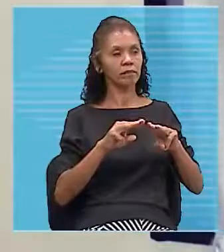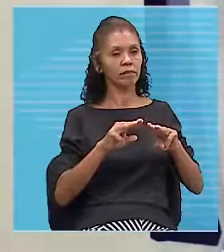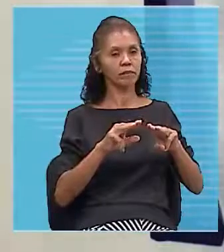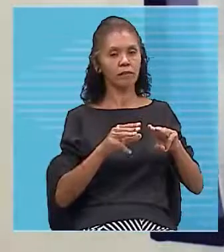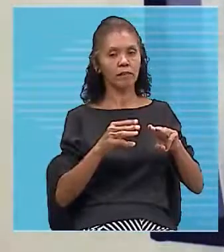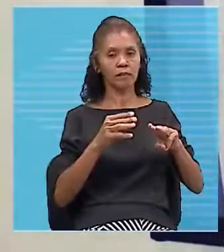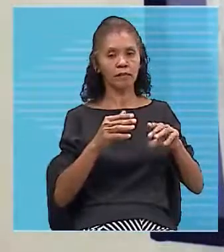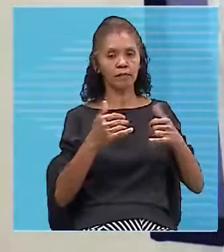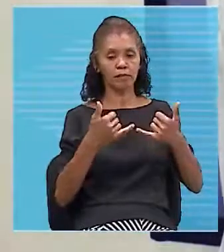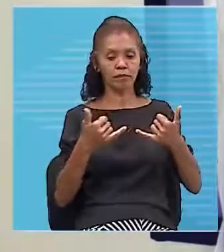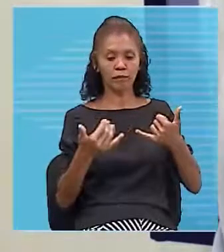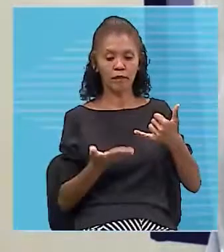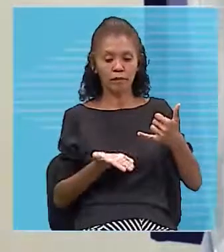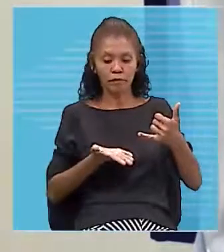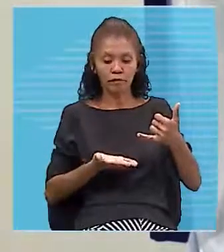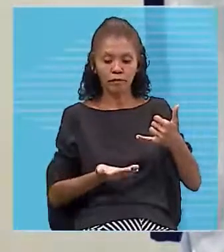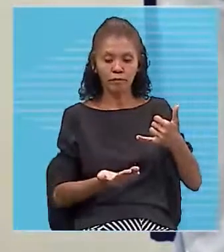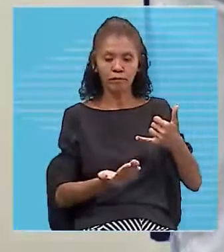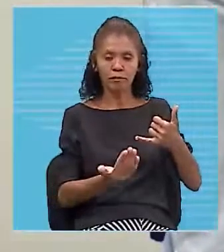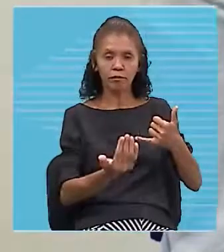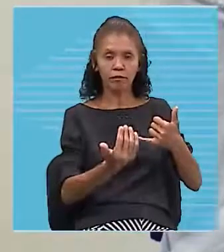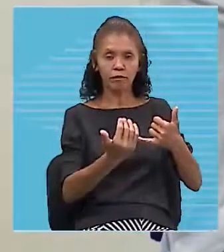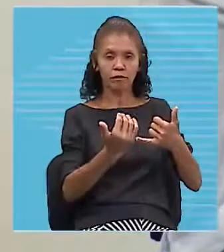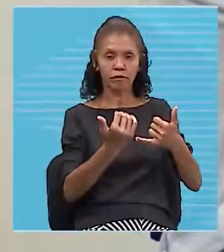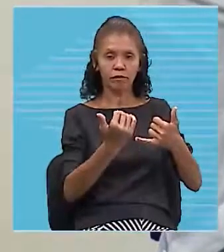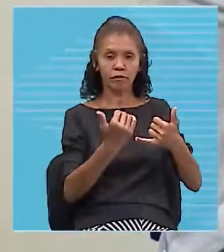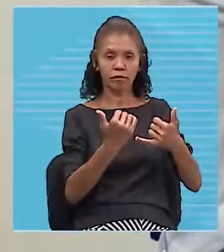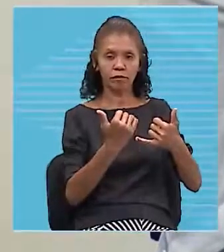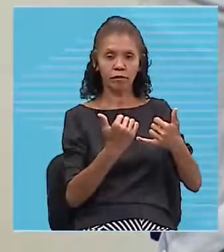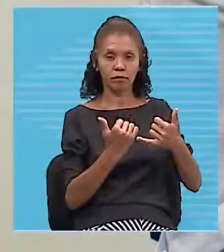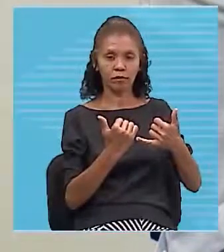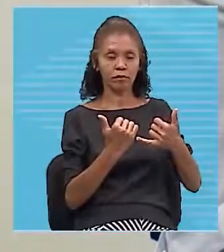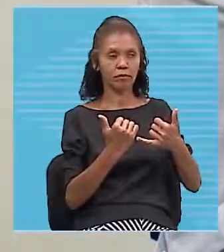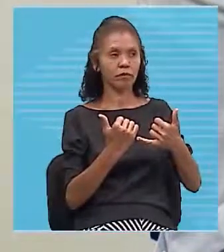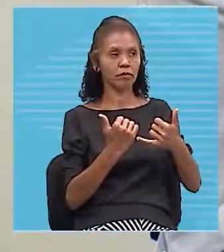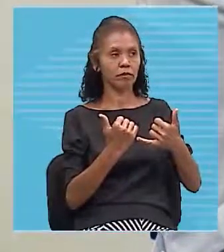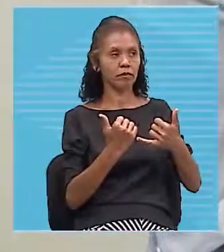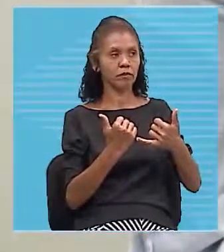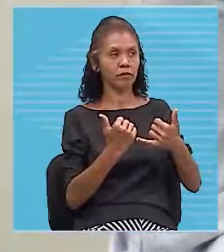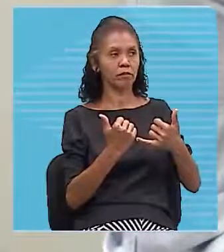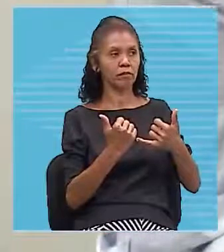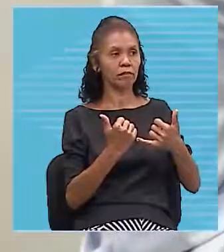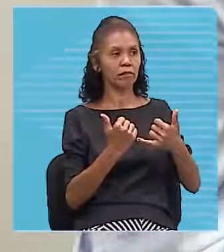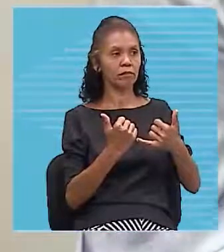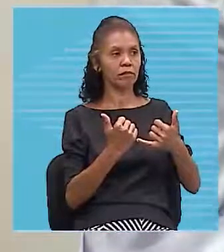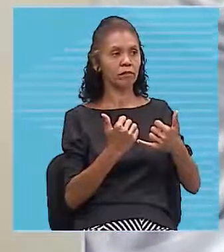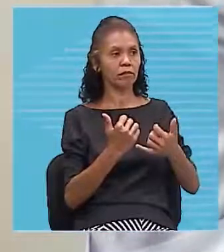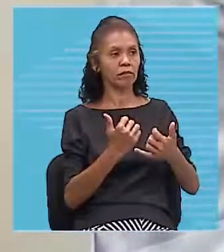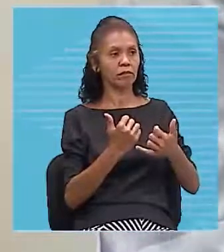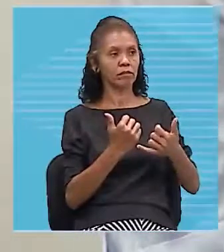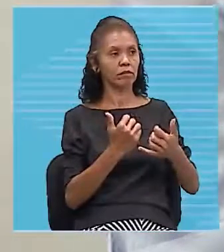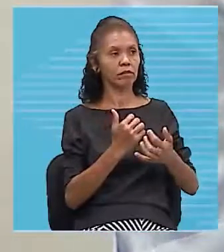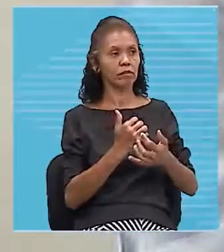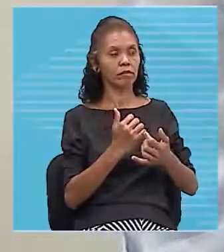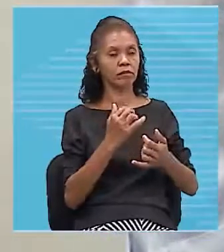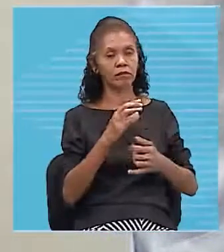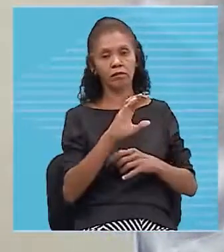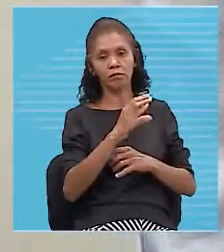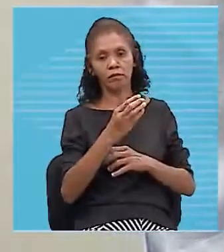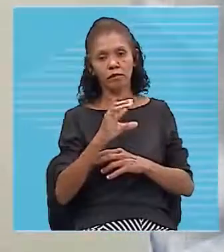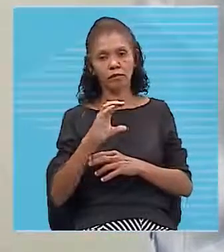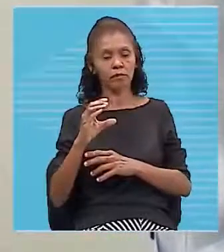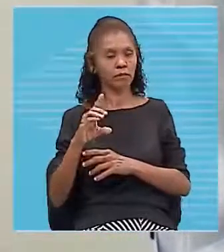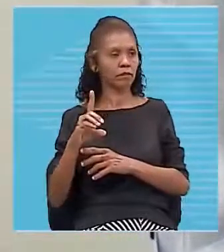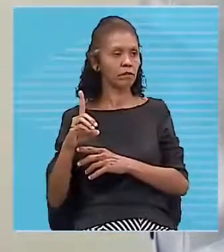volta no fio, como se você estivesse segurando ele, né? Então, se a corrente elétrica